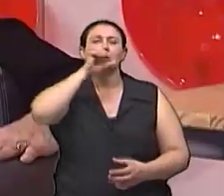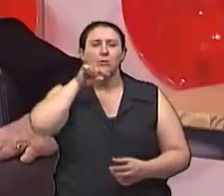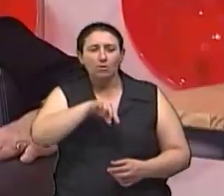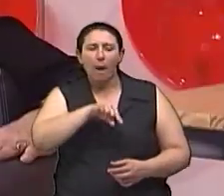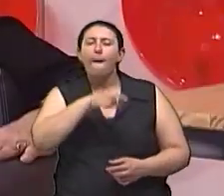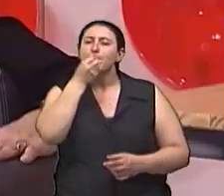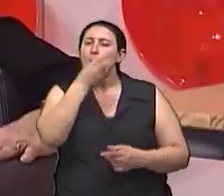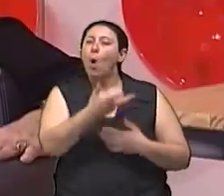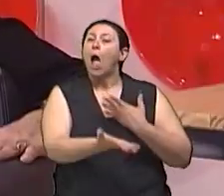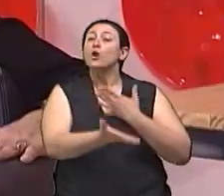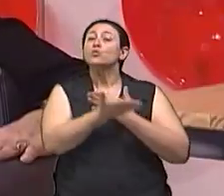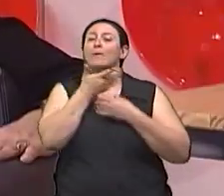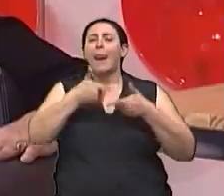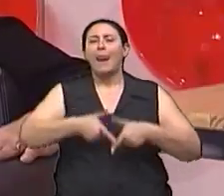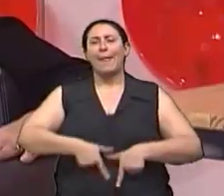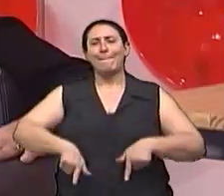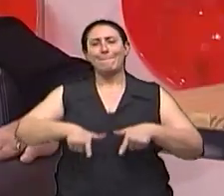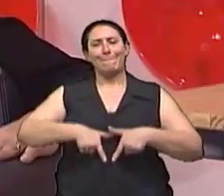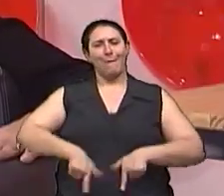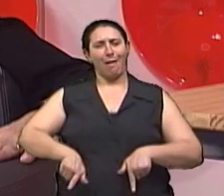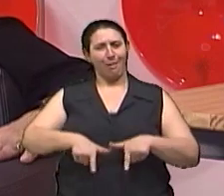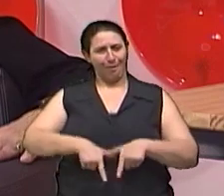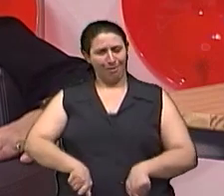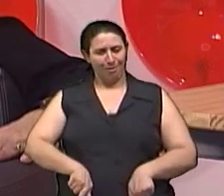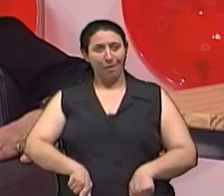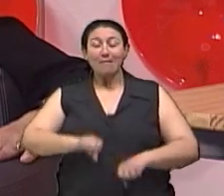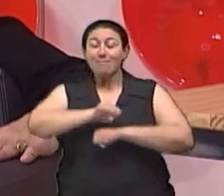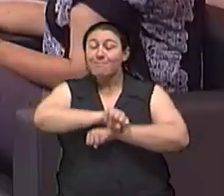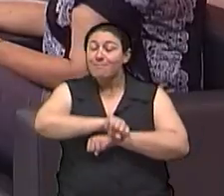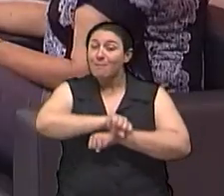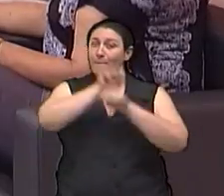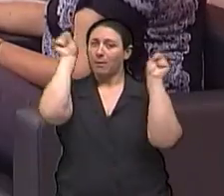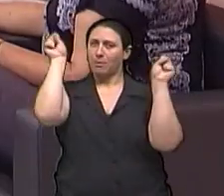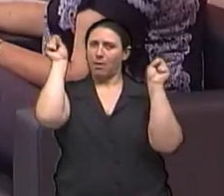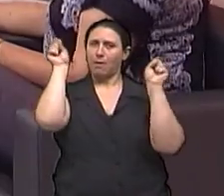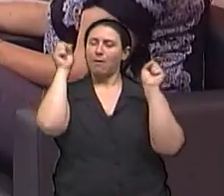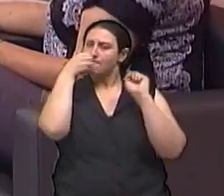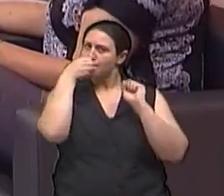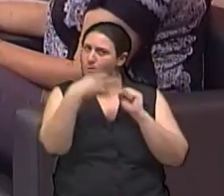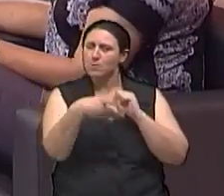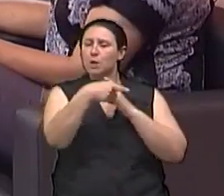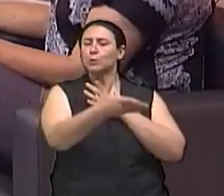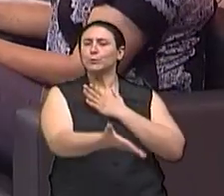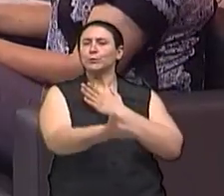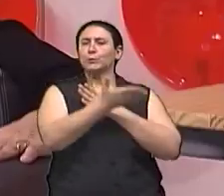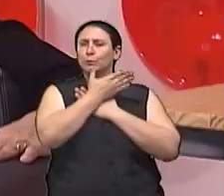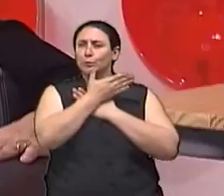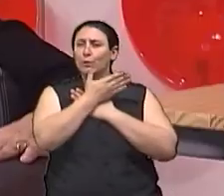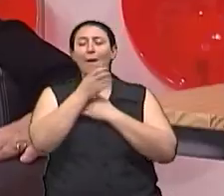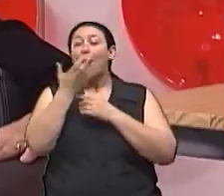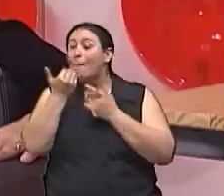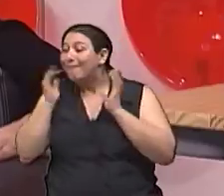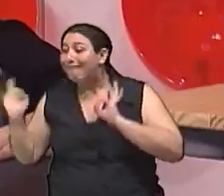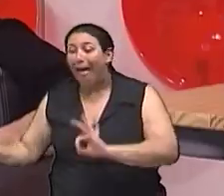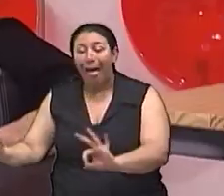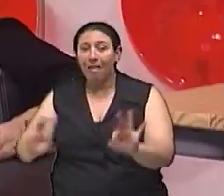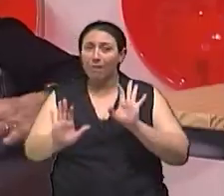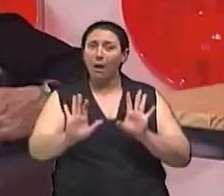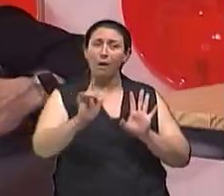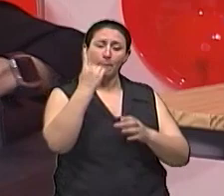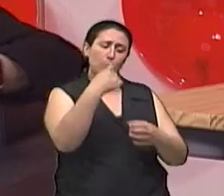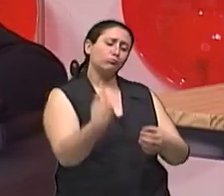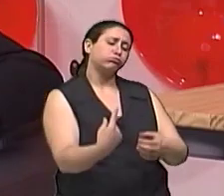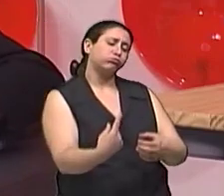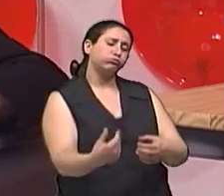desintoxicante Tomar pela manhã Pela manhã De preferência em jejum Isabel Porque